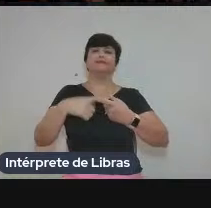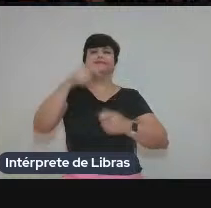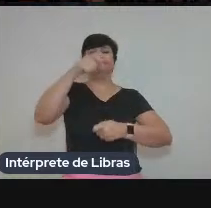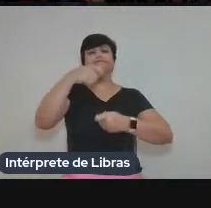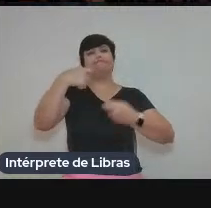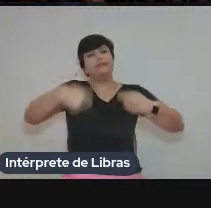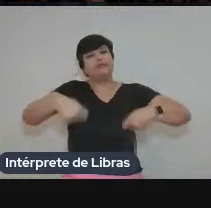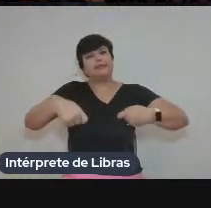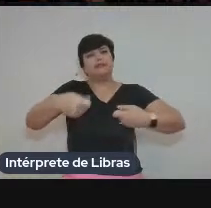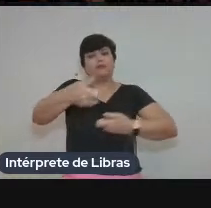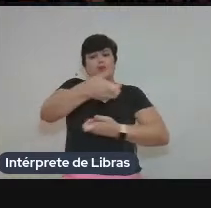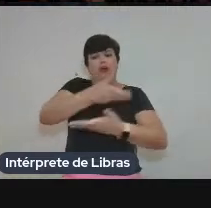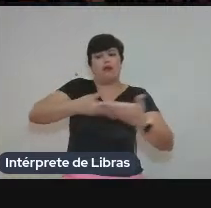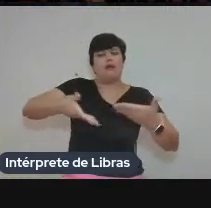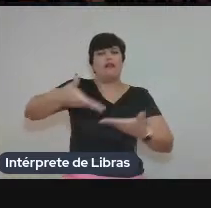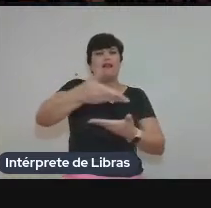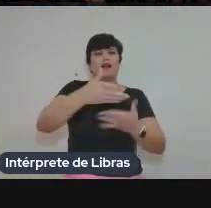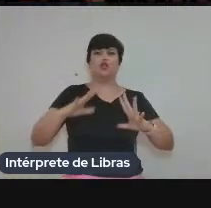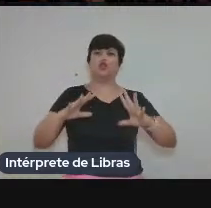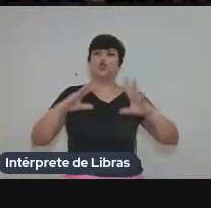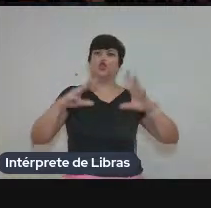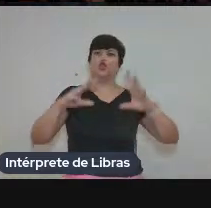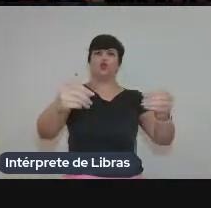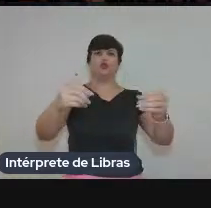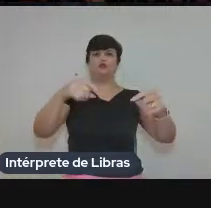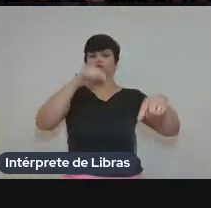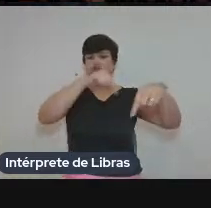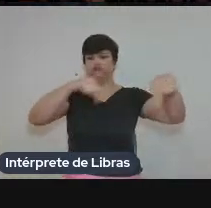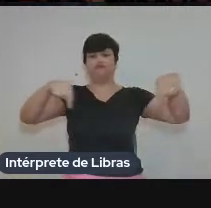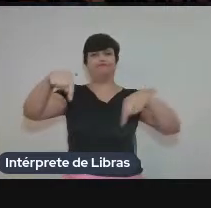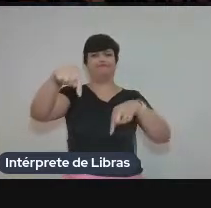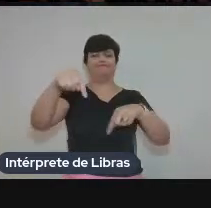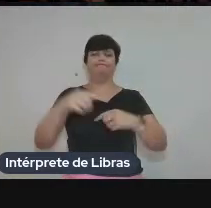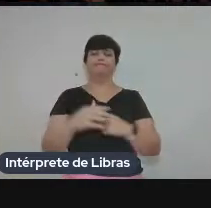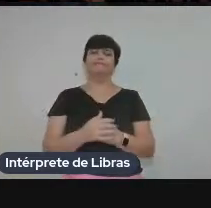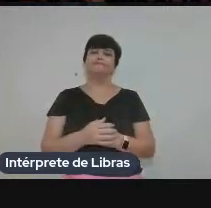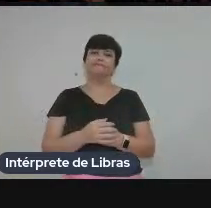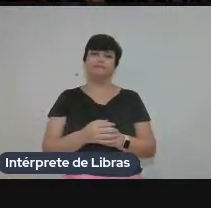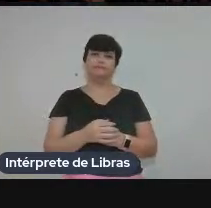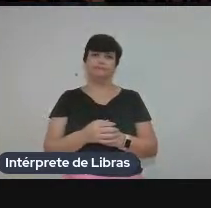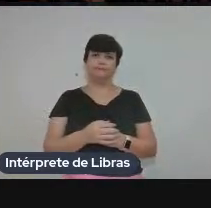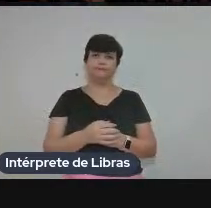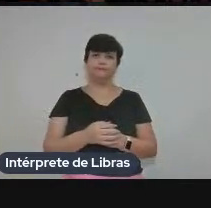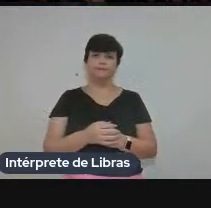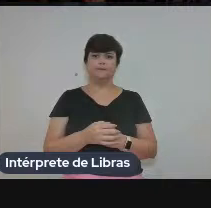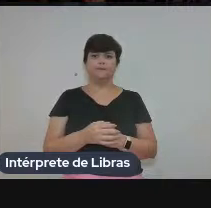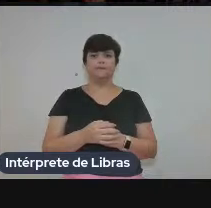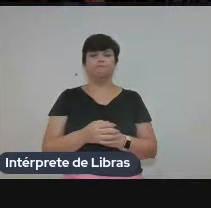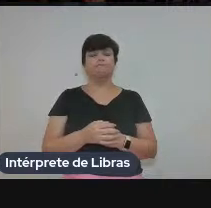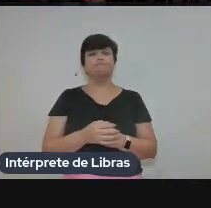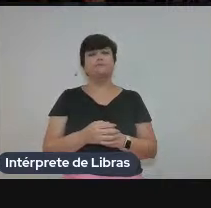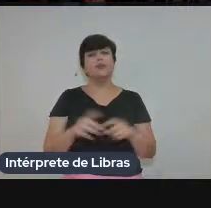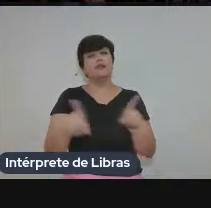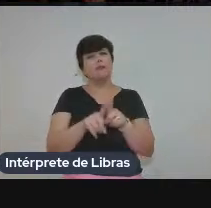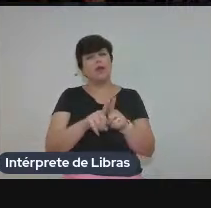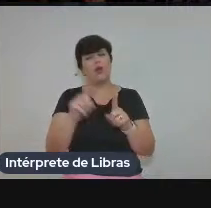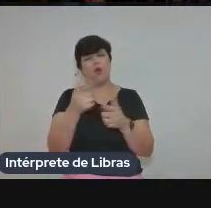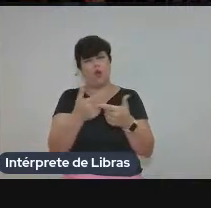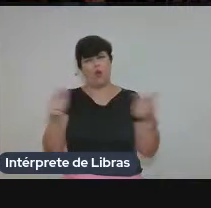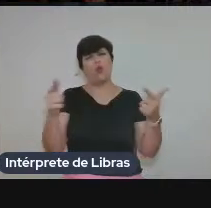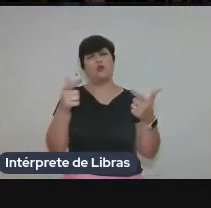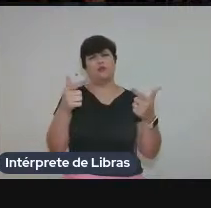dessa interdependência de todos os interlocutores. Pode passar, por favor. E a outra